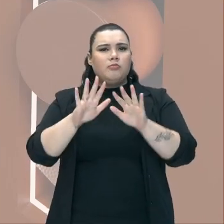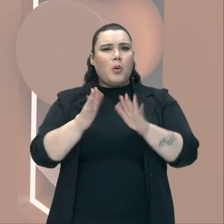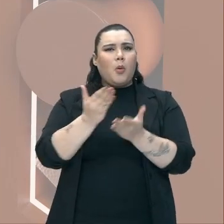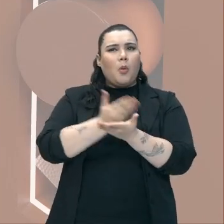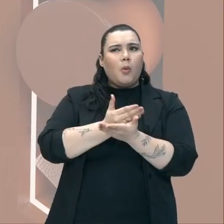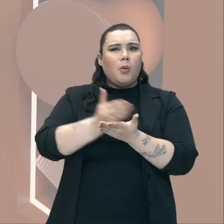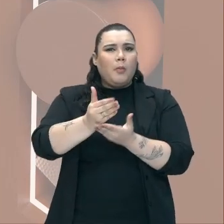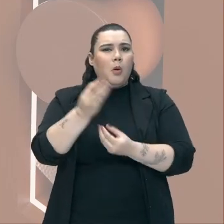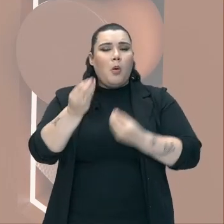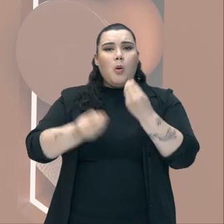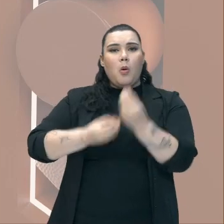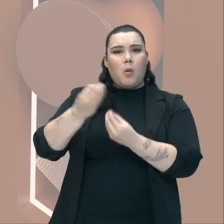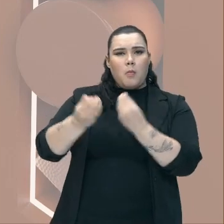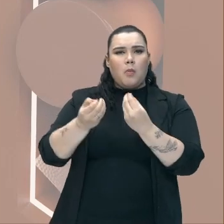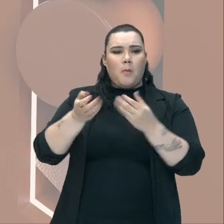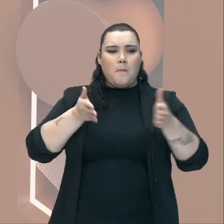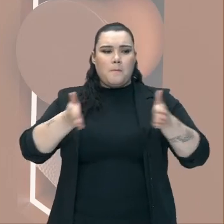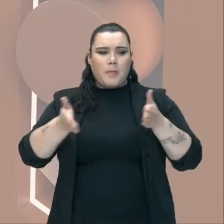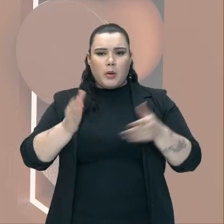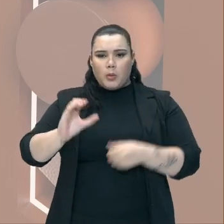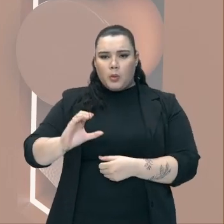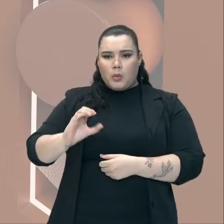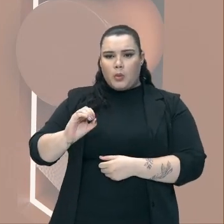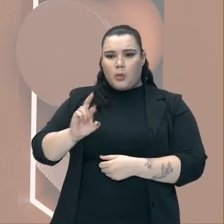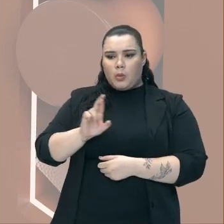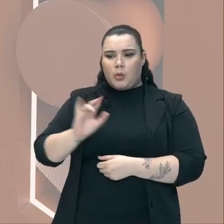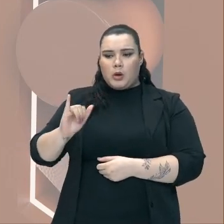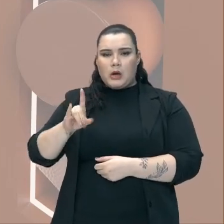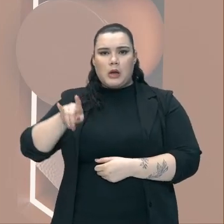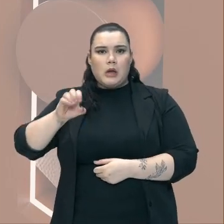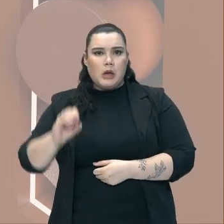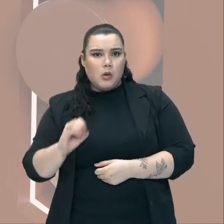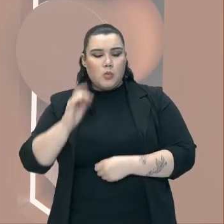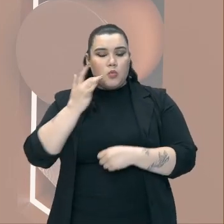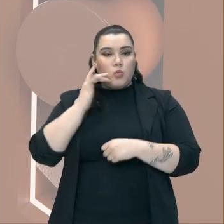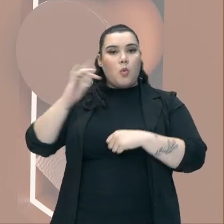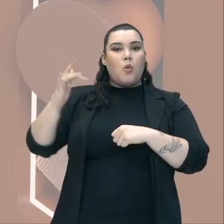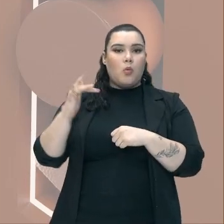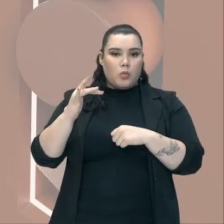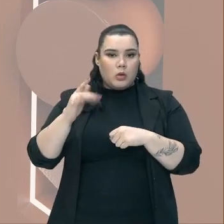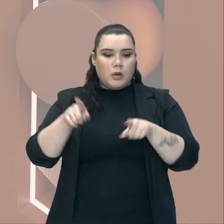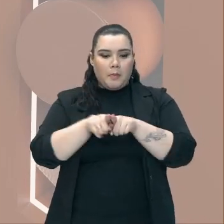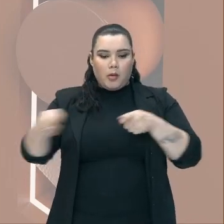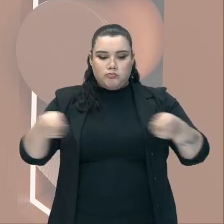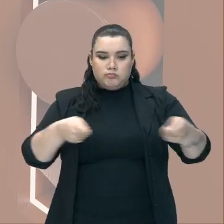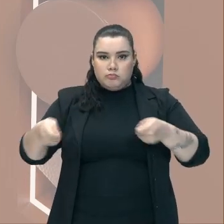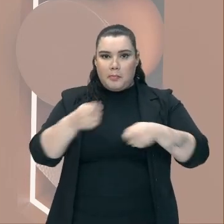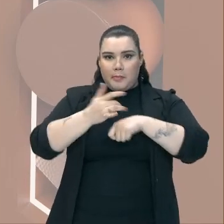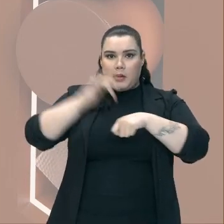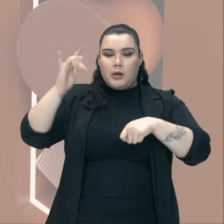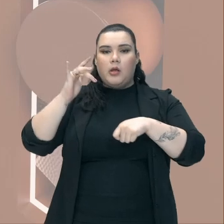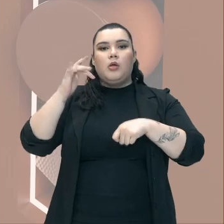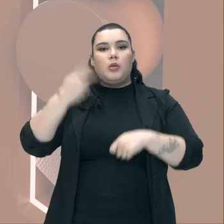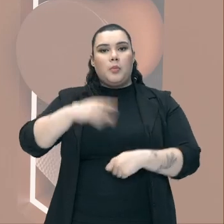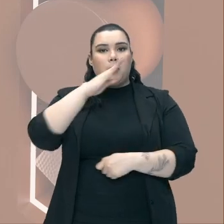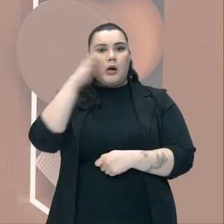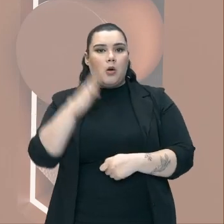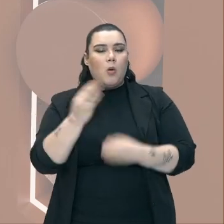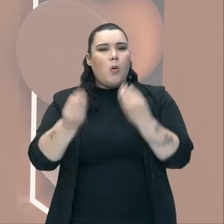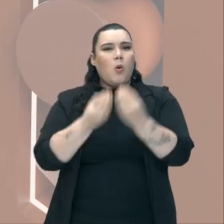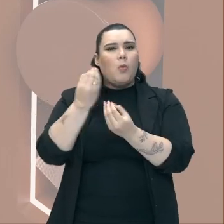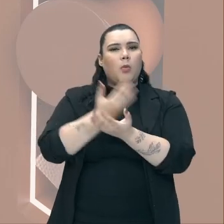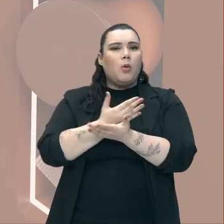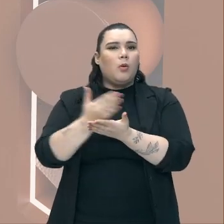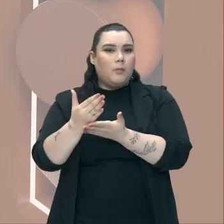chamada Corrida do ouro O ciclo do ouro A mineração no Brasil É interessante frisar para vocês